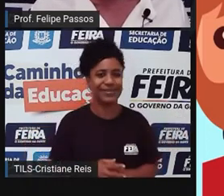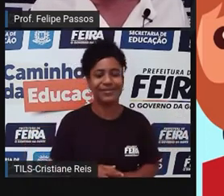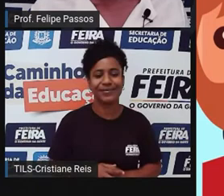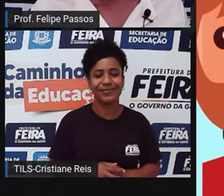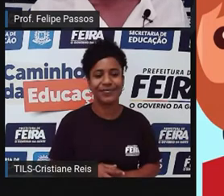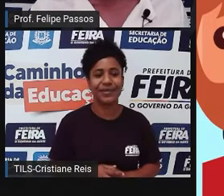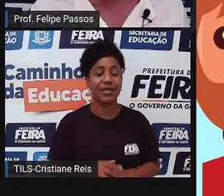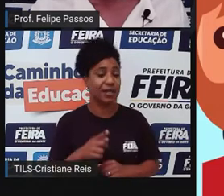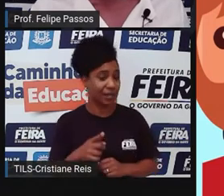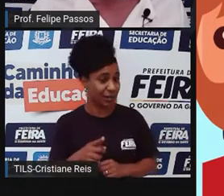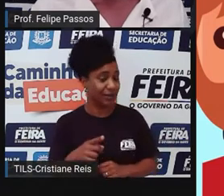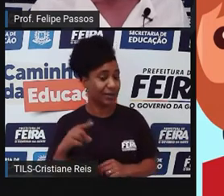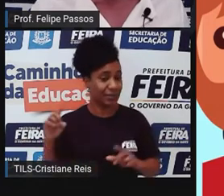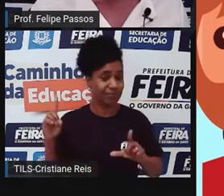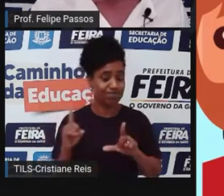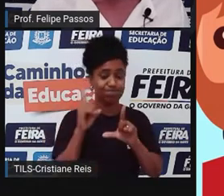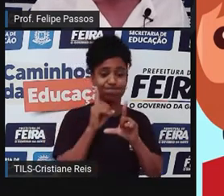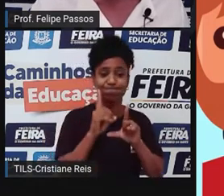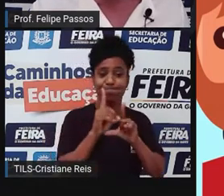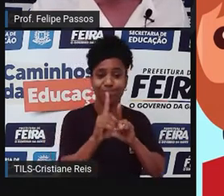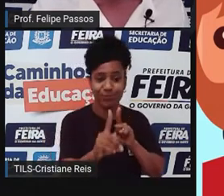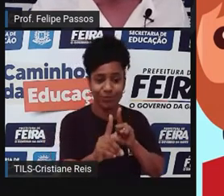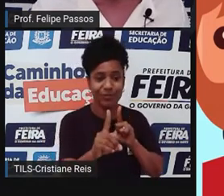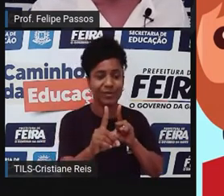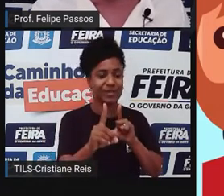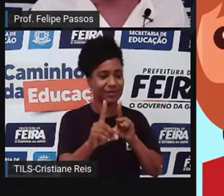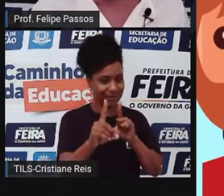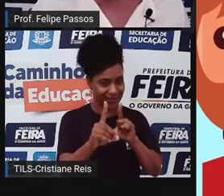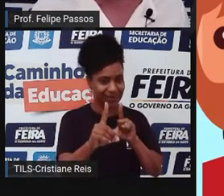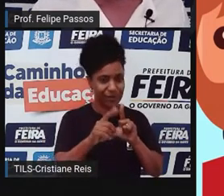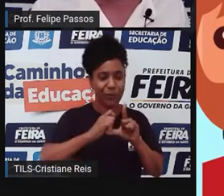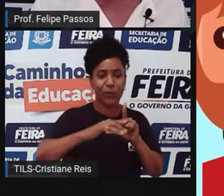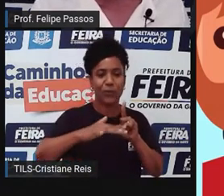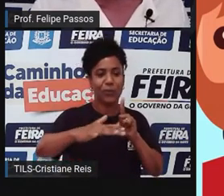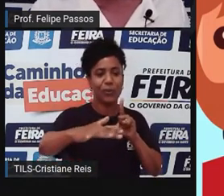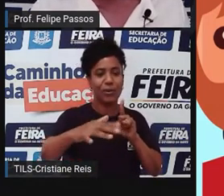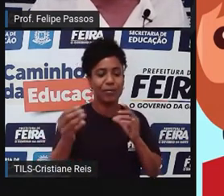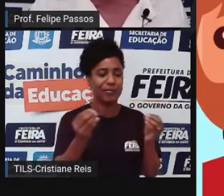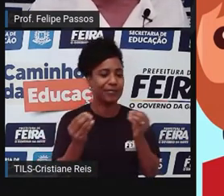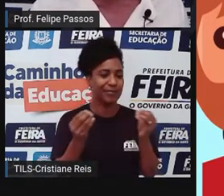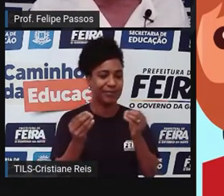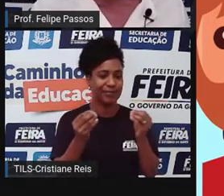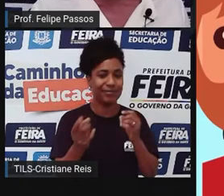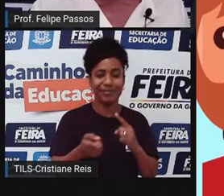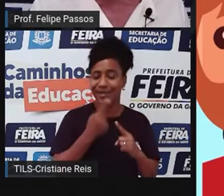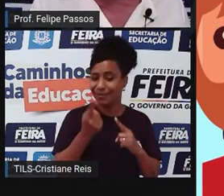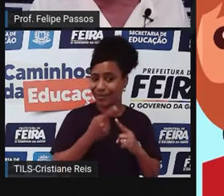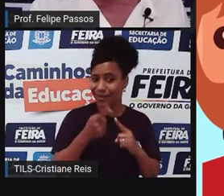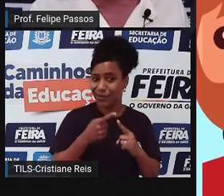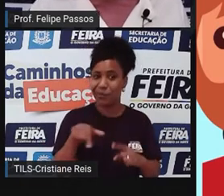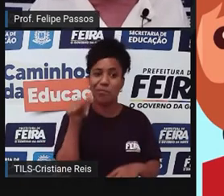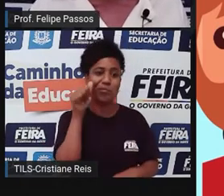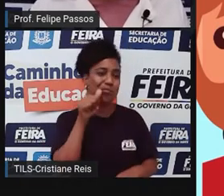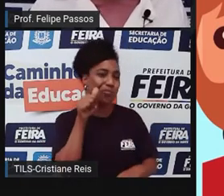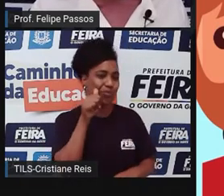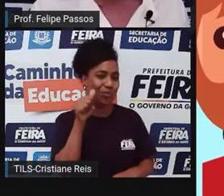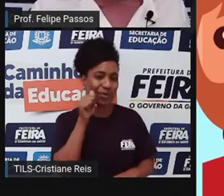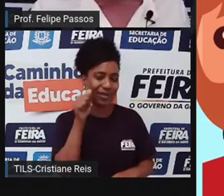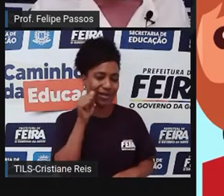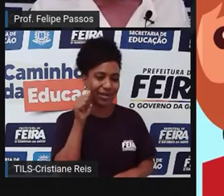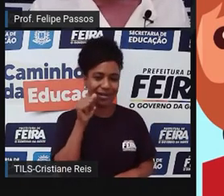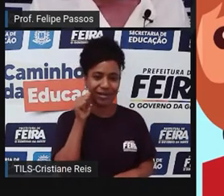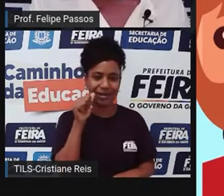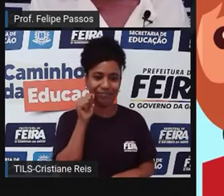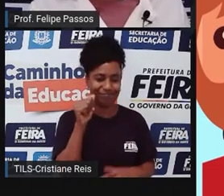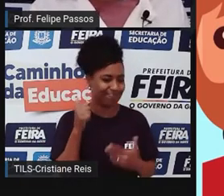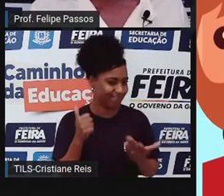Os influenciadores digitais, eles surgiram primeiro, principalmente, com as blogueiras de moda. Então, mulheres que queriam apresentar